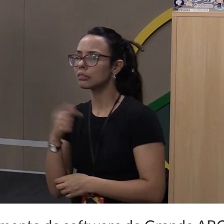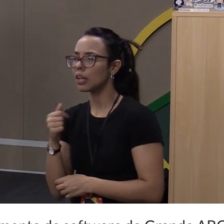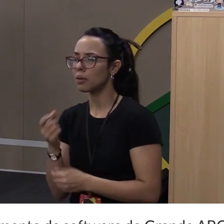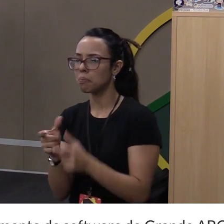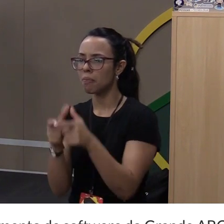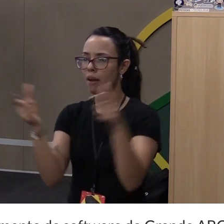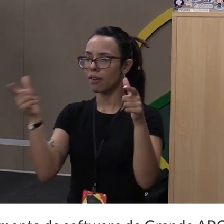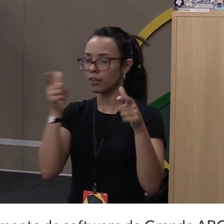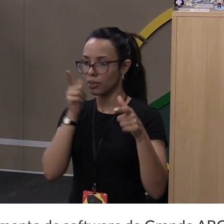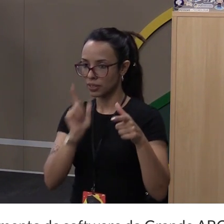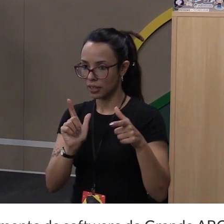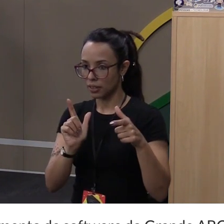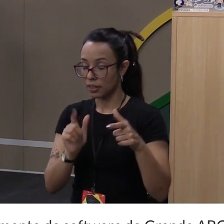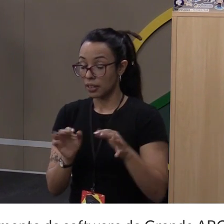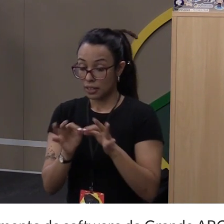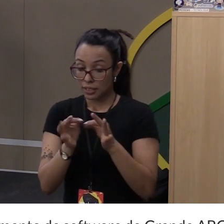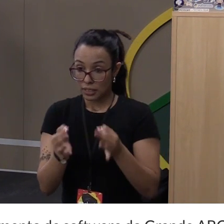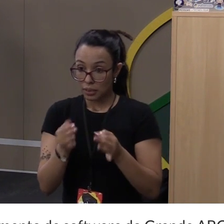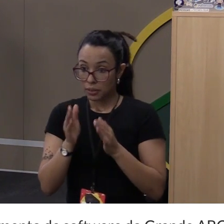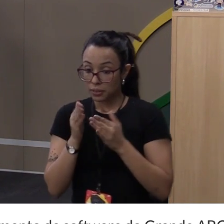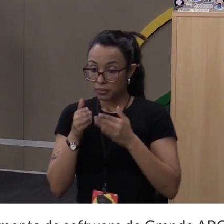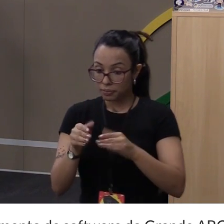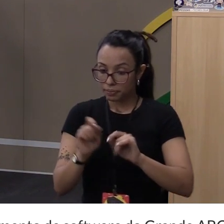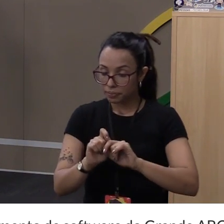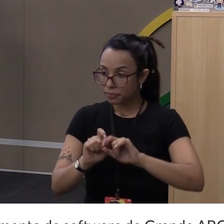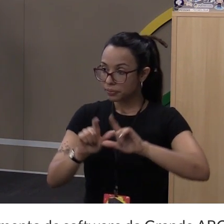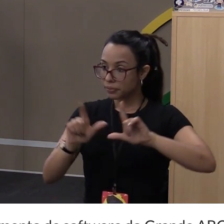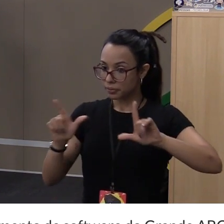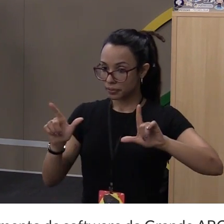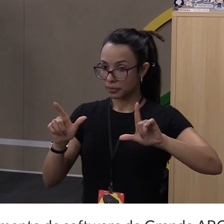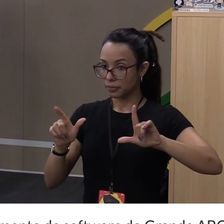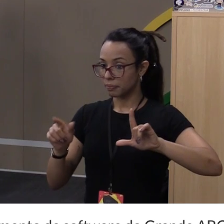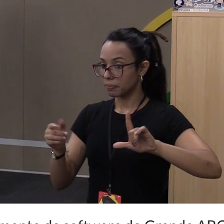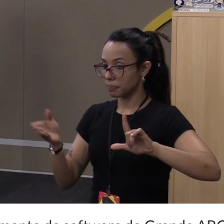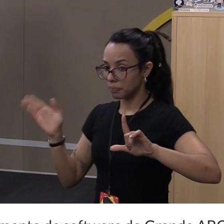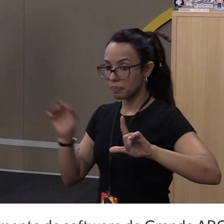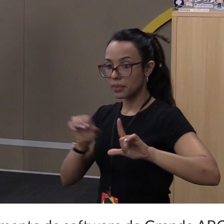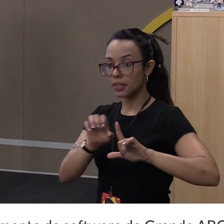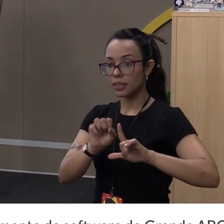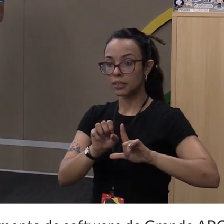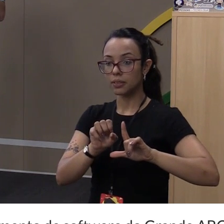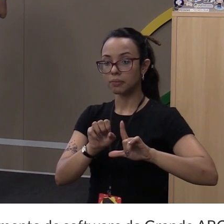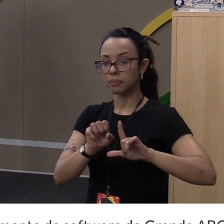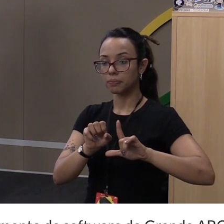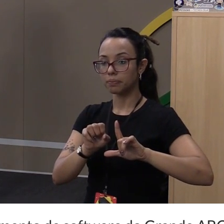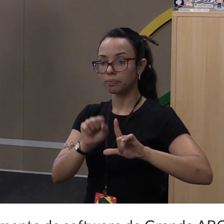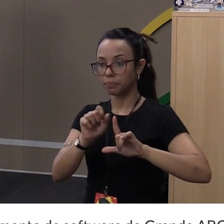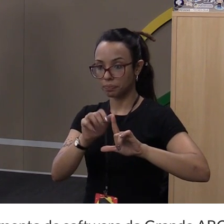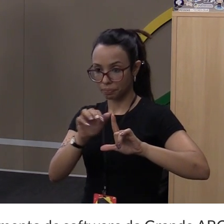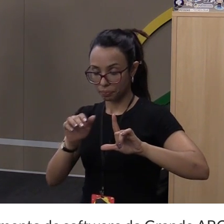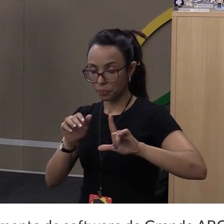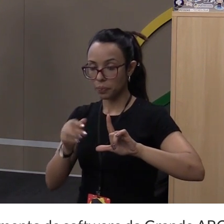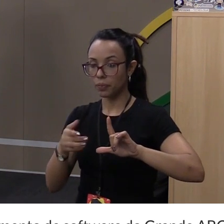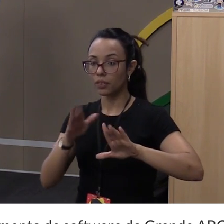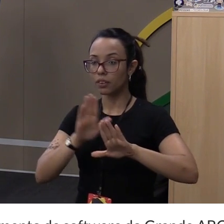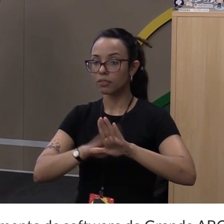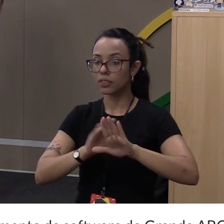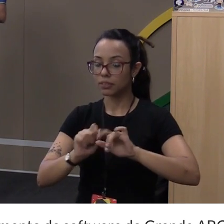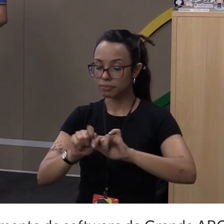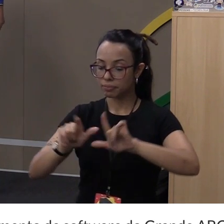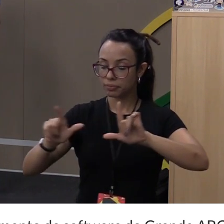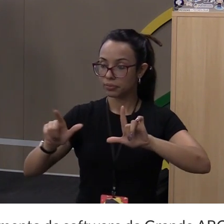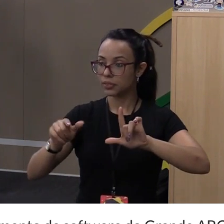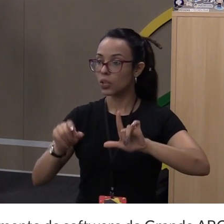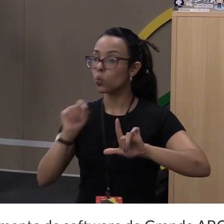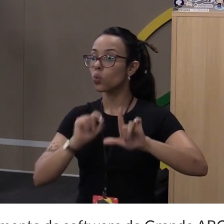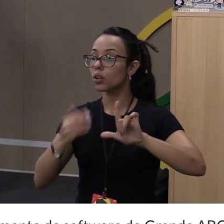você entrar no Inspector, no Developer Tools, olhar e ver, quando você abre a página, que requisições JavaScript